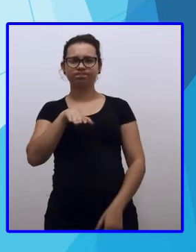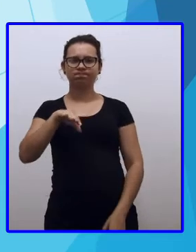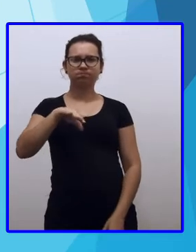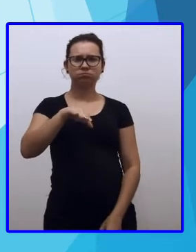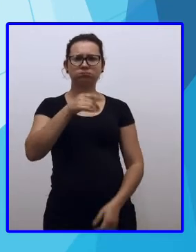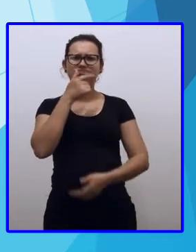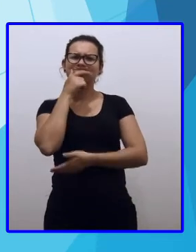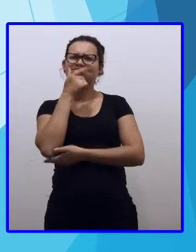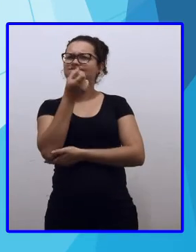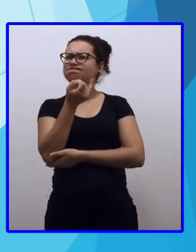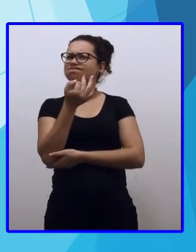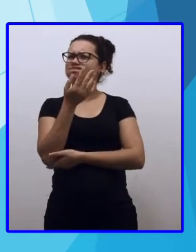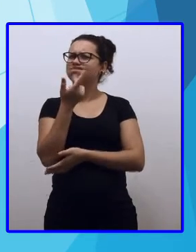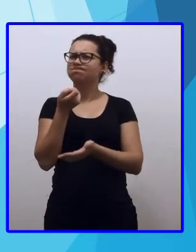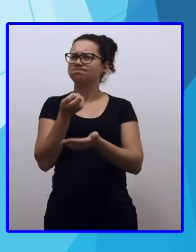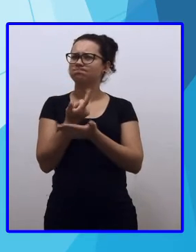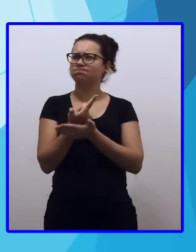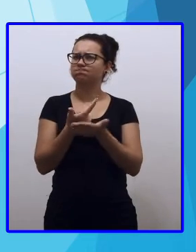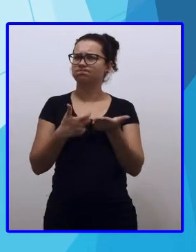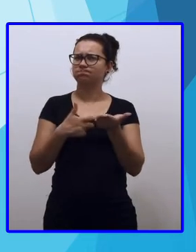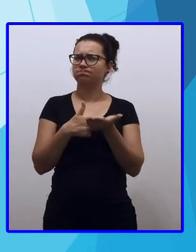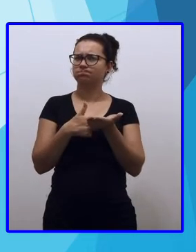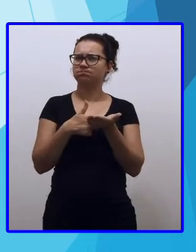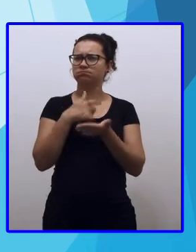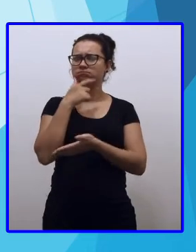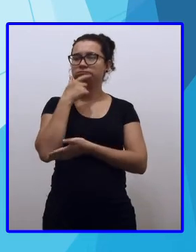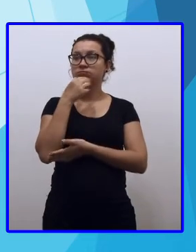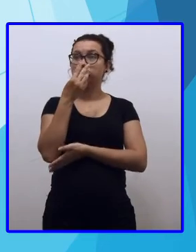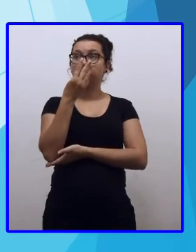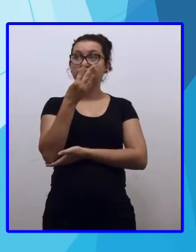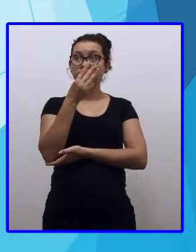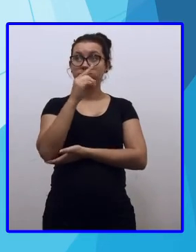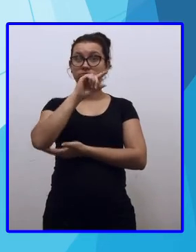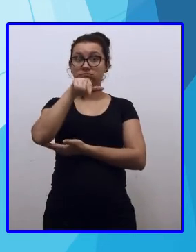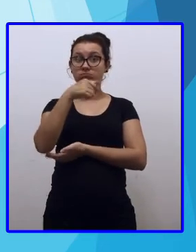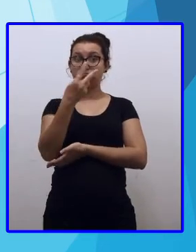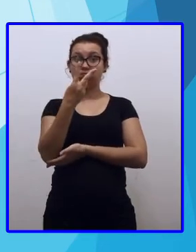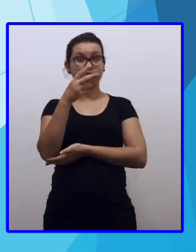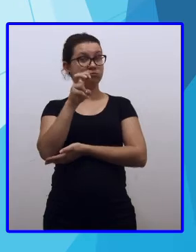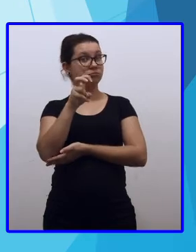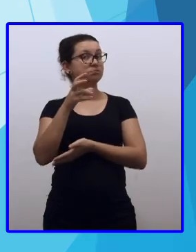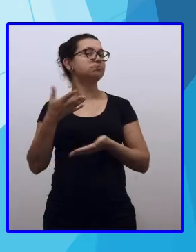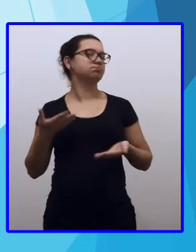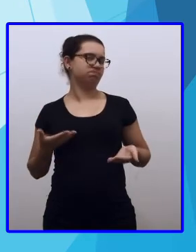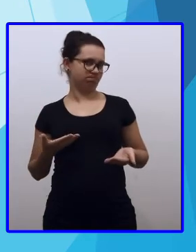pagar? A passagem custa R$,25.